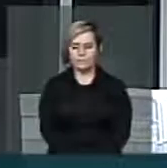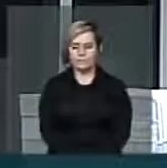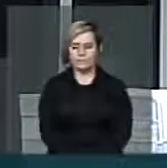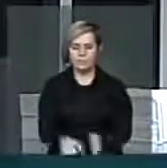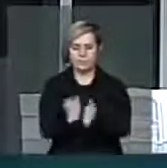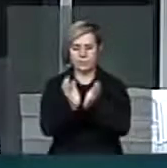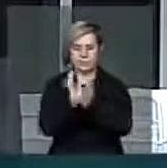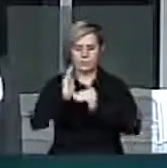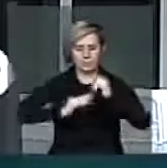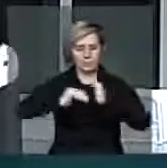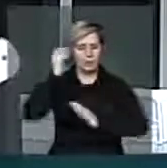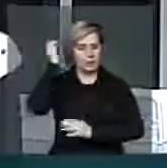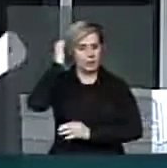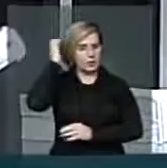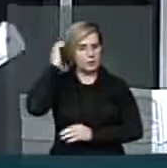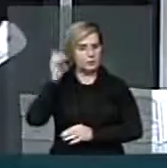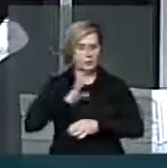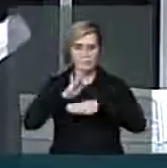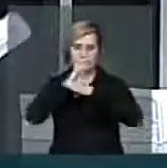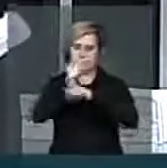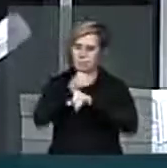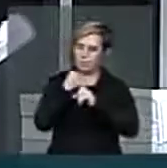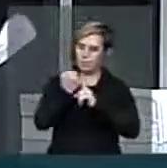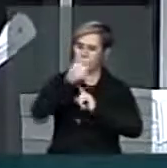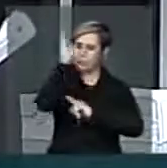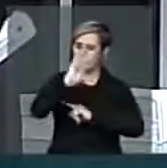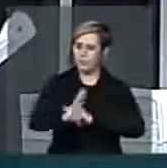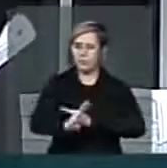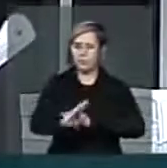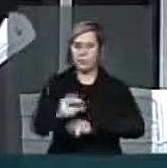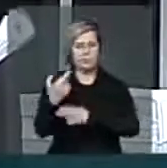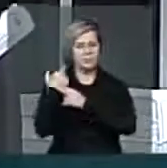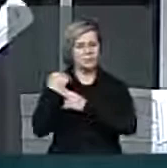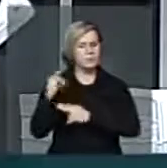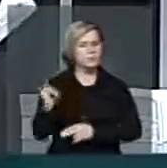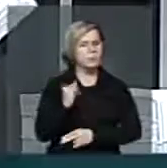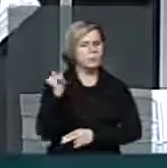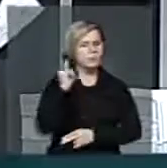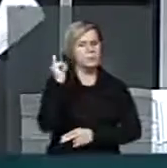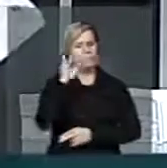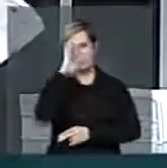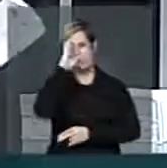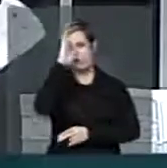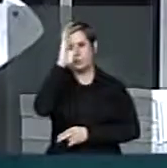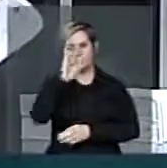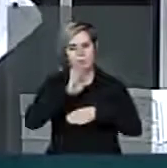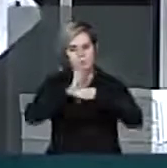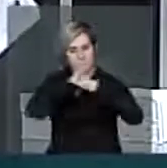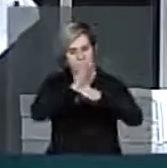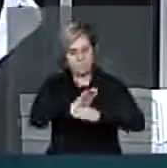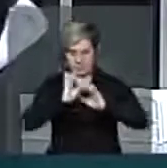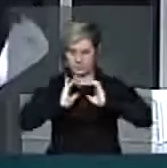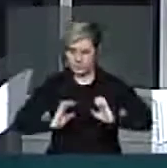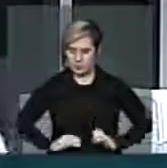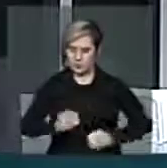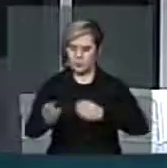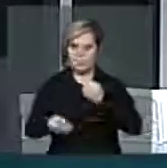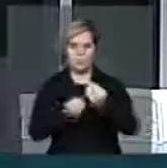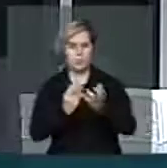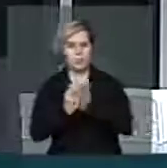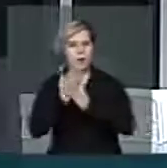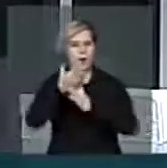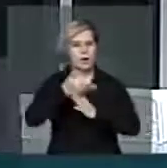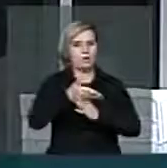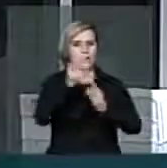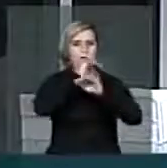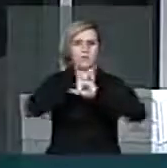Os radialistas têm para a sociedade brasileira um papel importante de dedicar-se à cidadania como um meio imprescindível